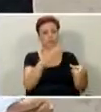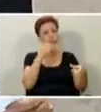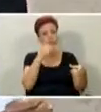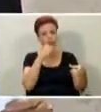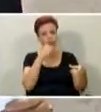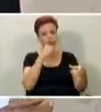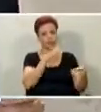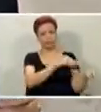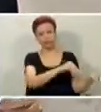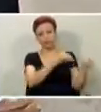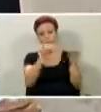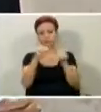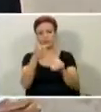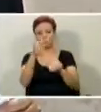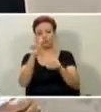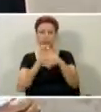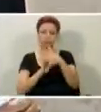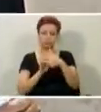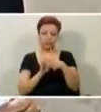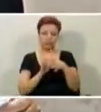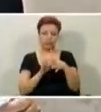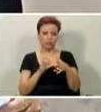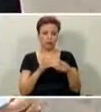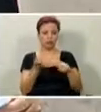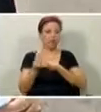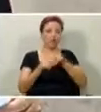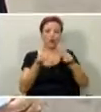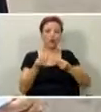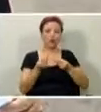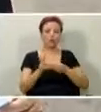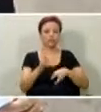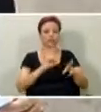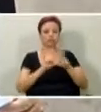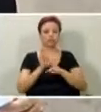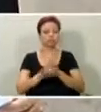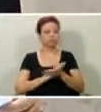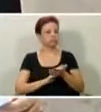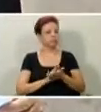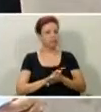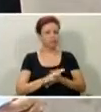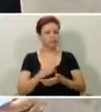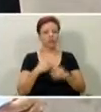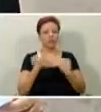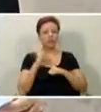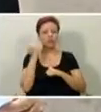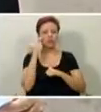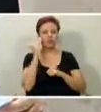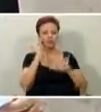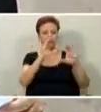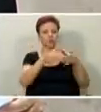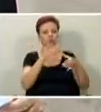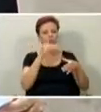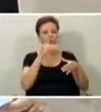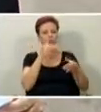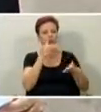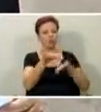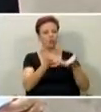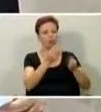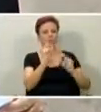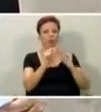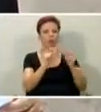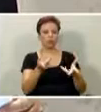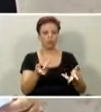funcionários, mas ninguém fala como até agora. Então, eu queria entender o que vai acontecer com esses funcionários. Em um momento de